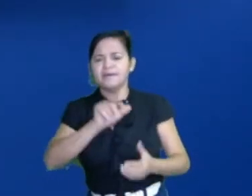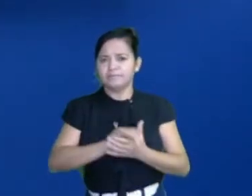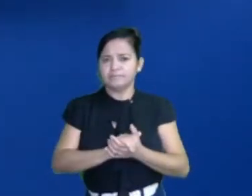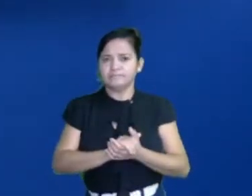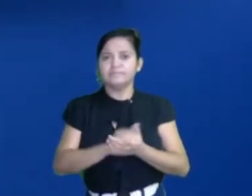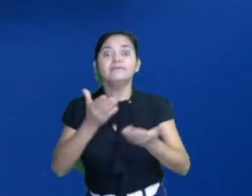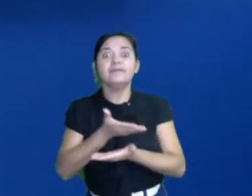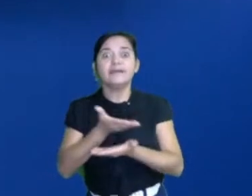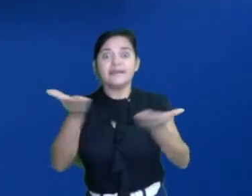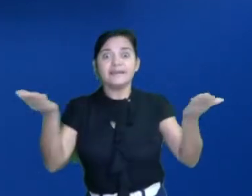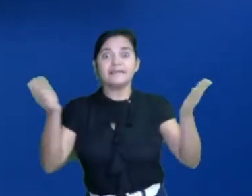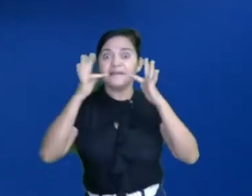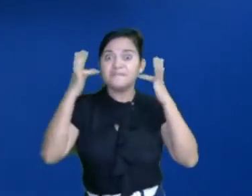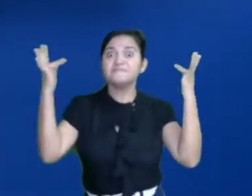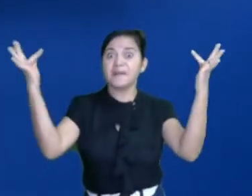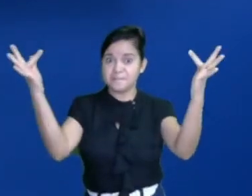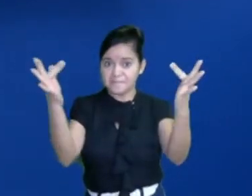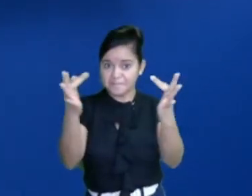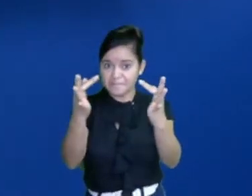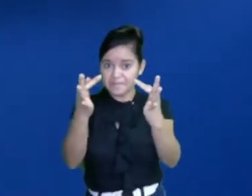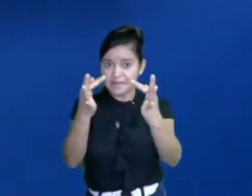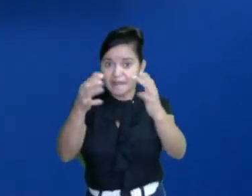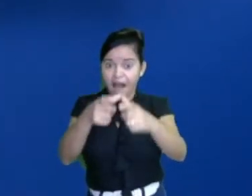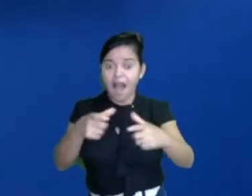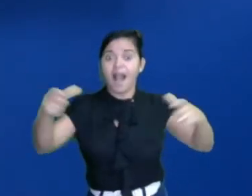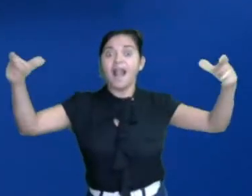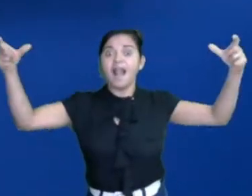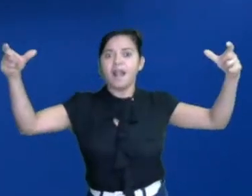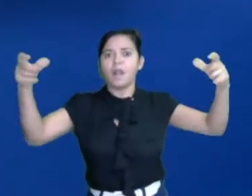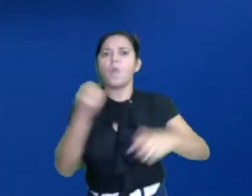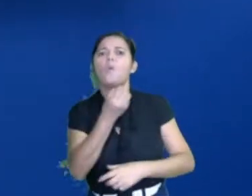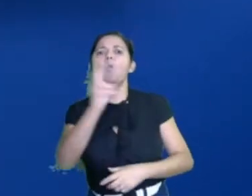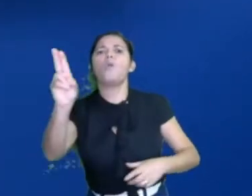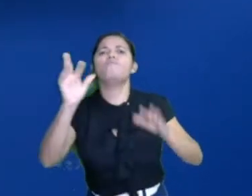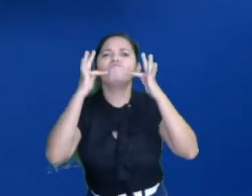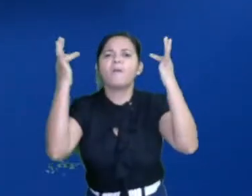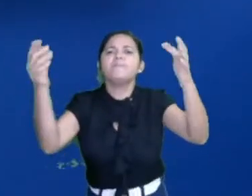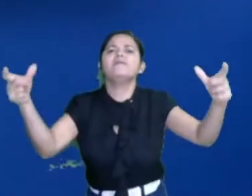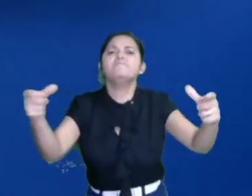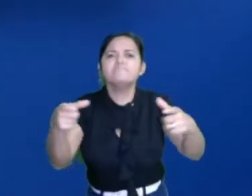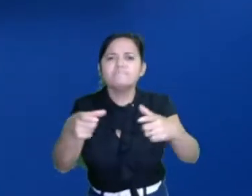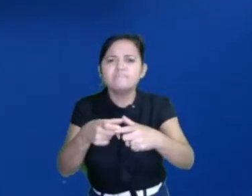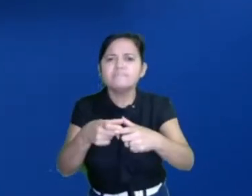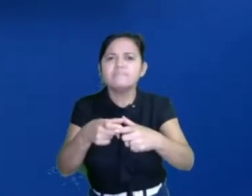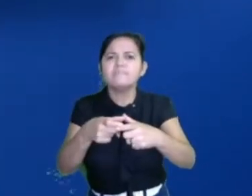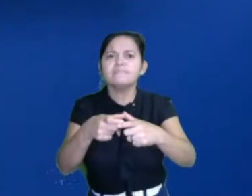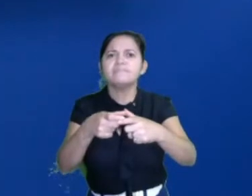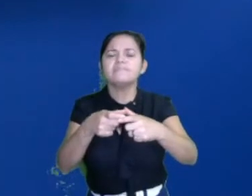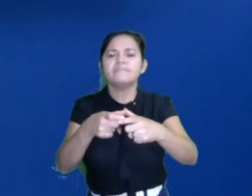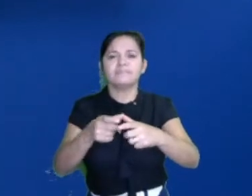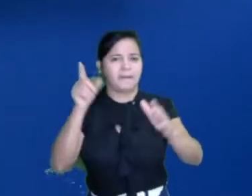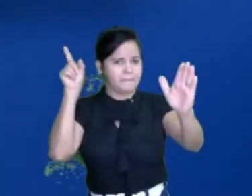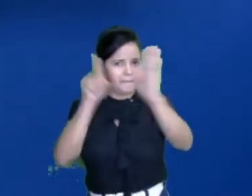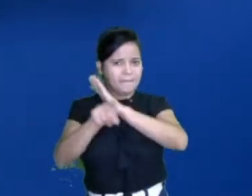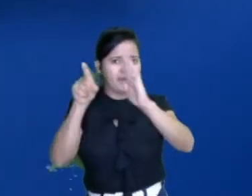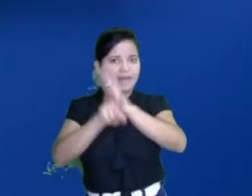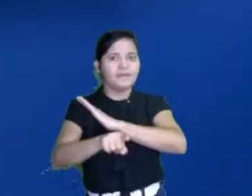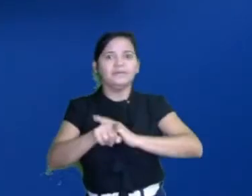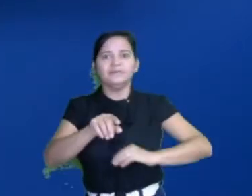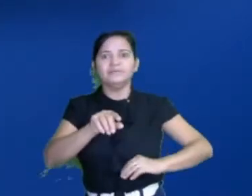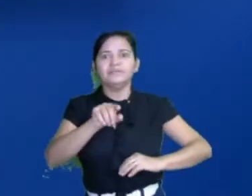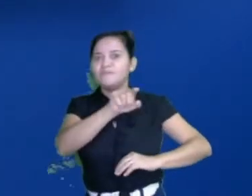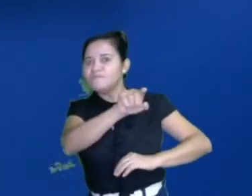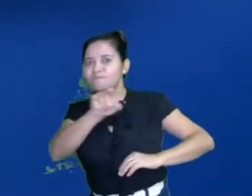E aí, sua família é grande ou é uma família pequena? Boa pergunta. Você já parou para